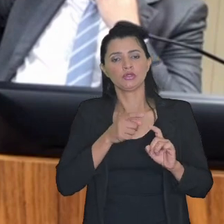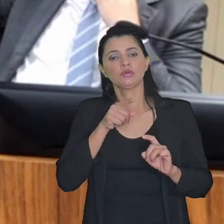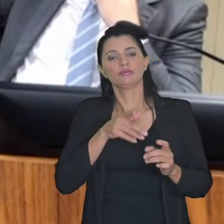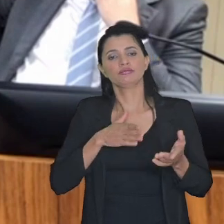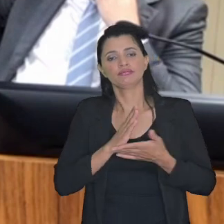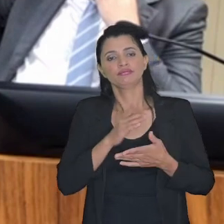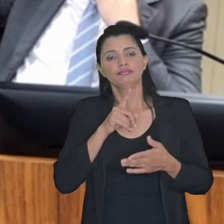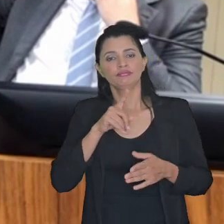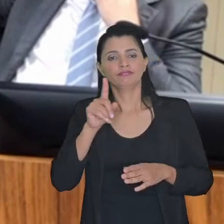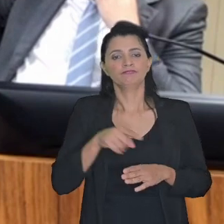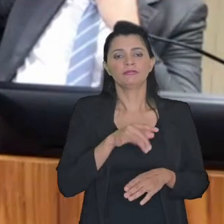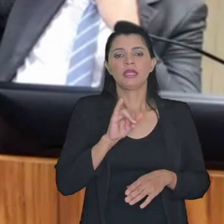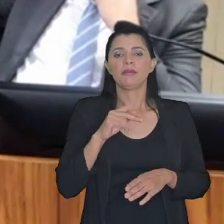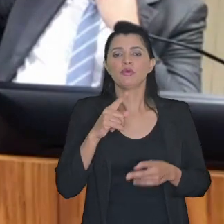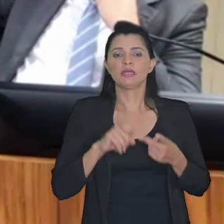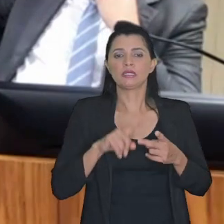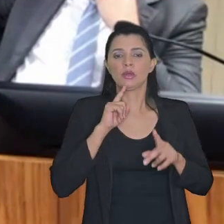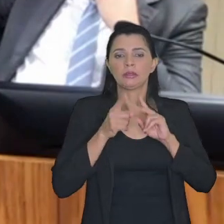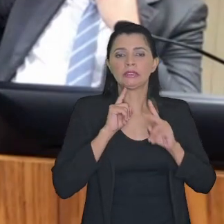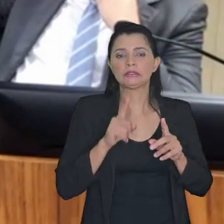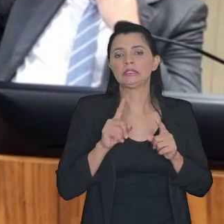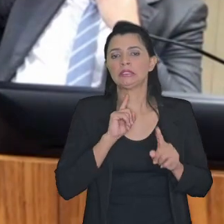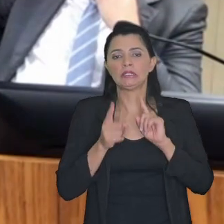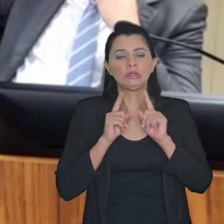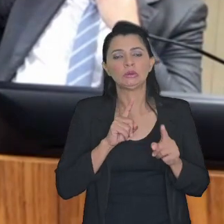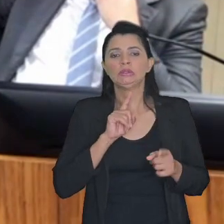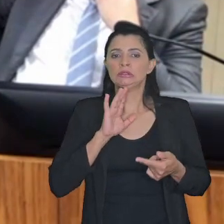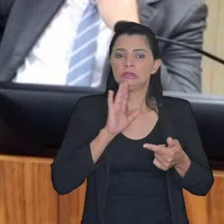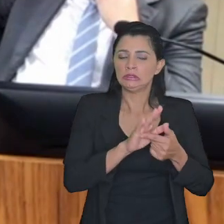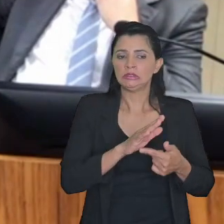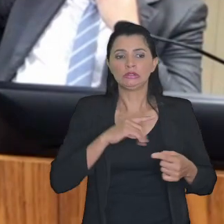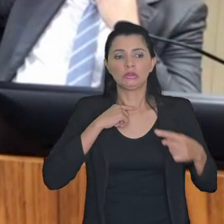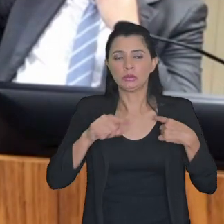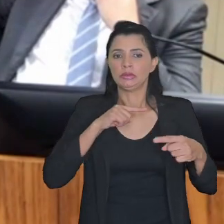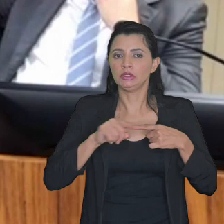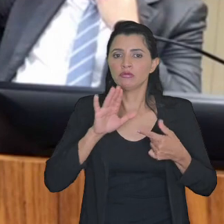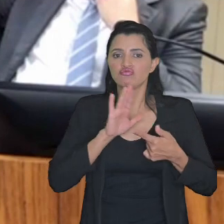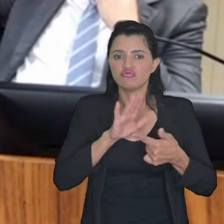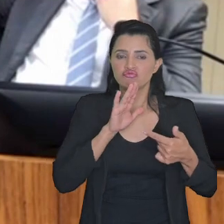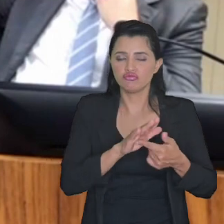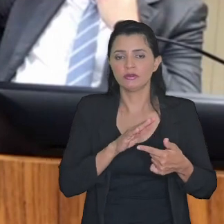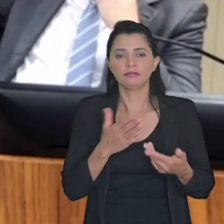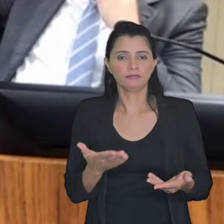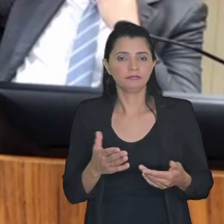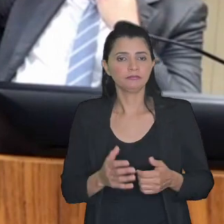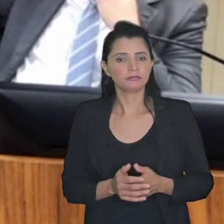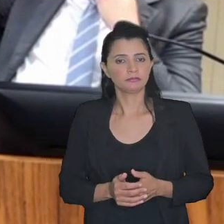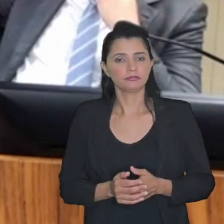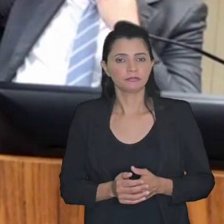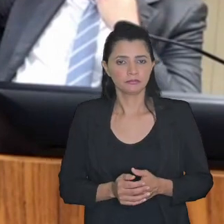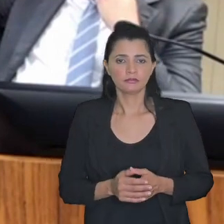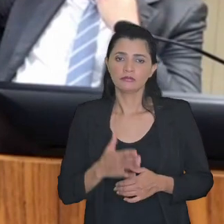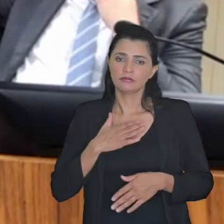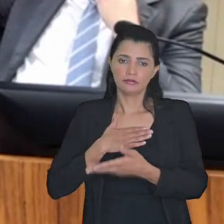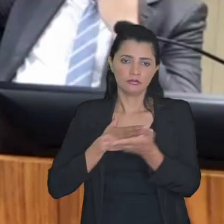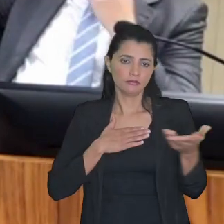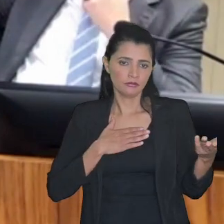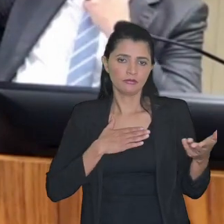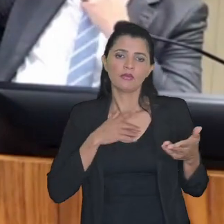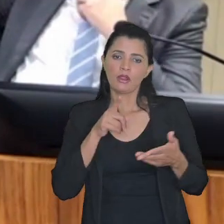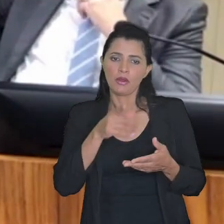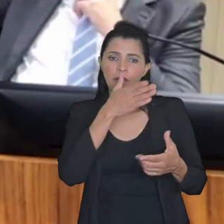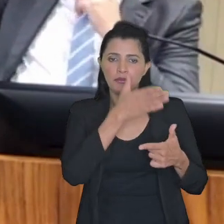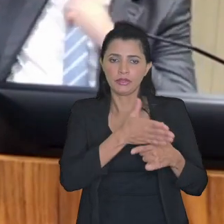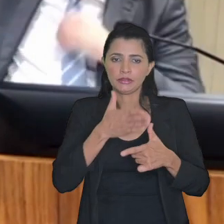por impugnação reclamação manifestação de inconformidade e congêneres meus caros no